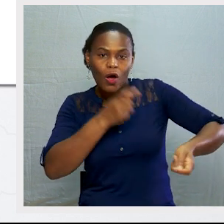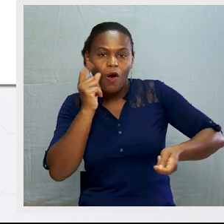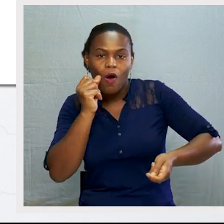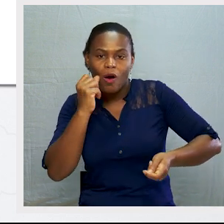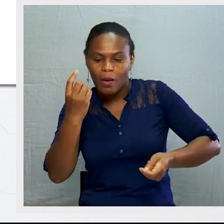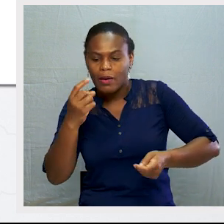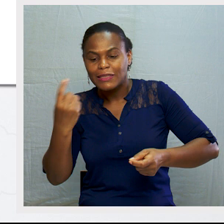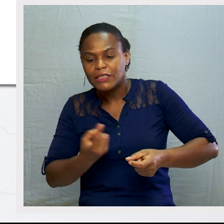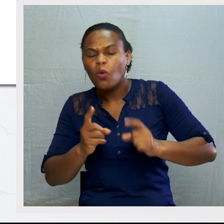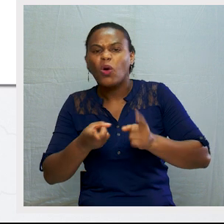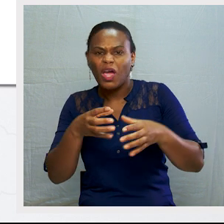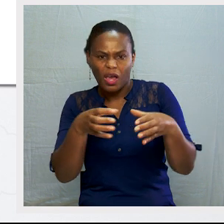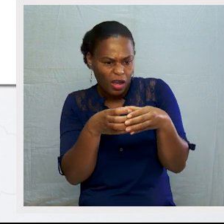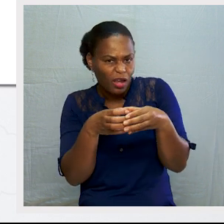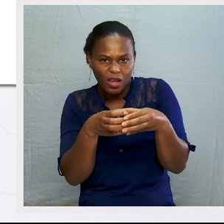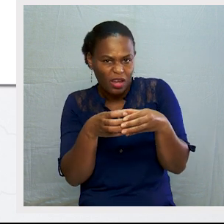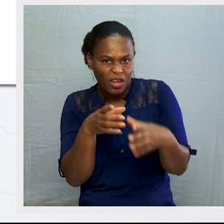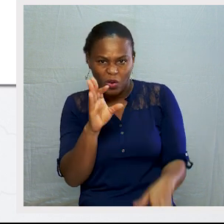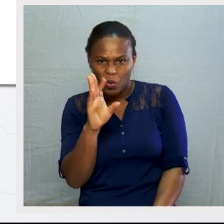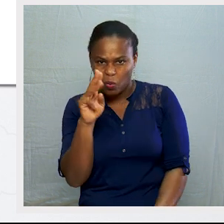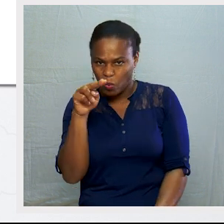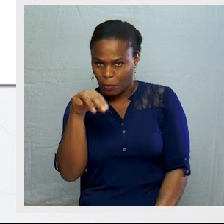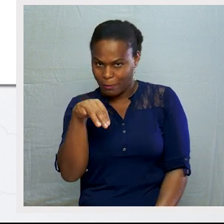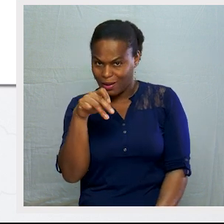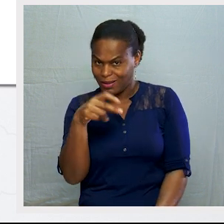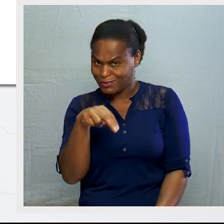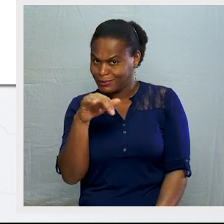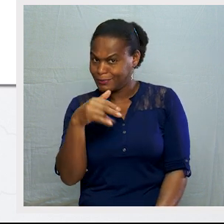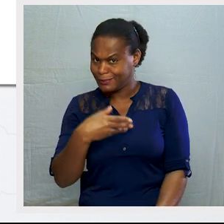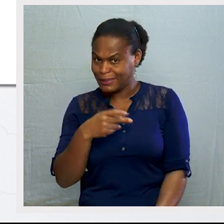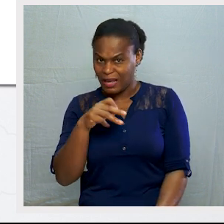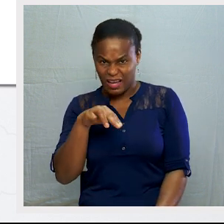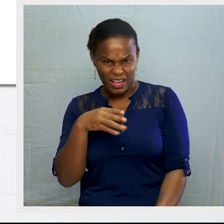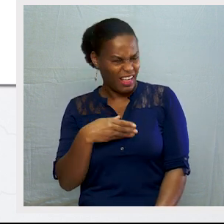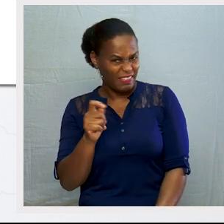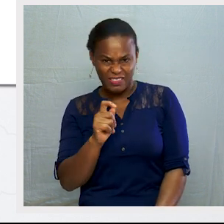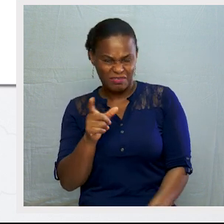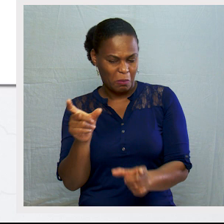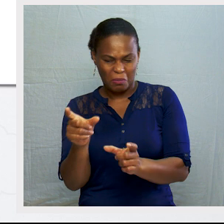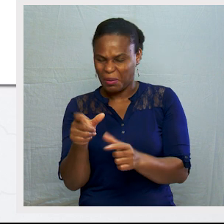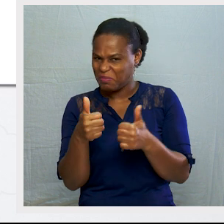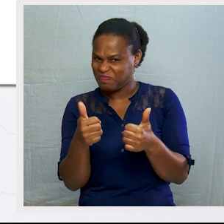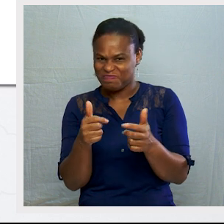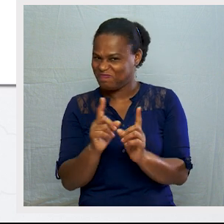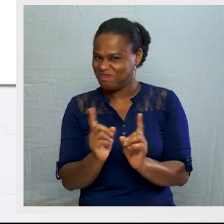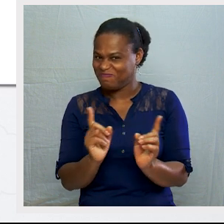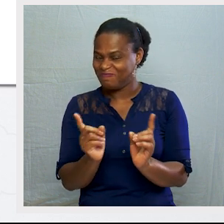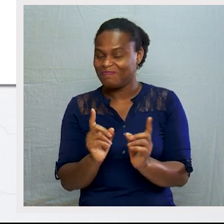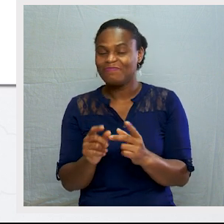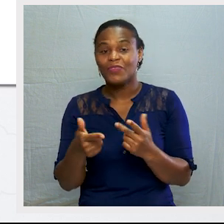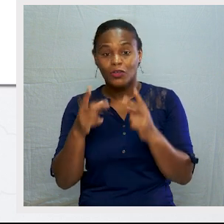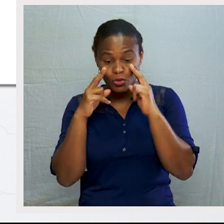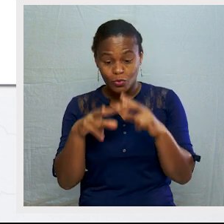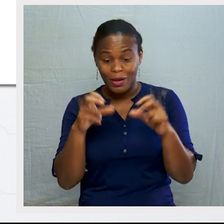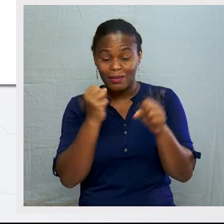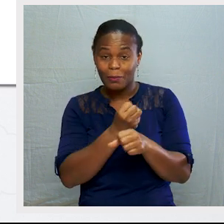Humanidade? Esta palavra não soa bem ali. Soa. Isso mesmo. Não soa. Então,